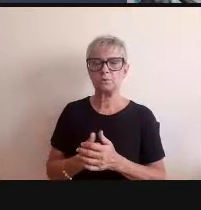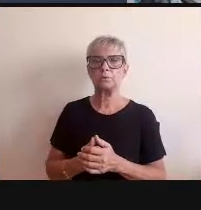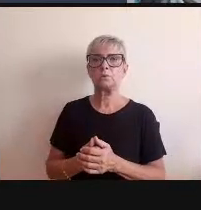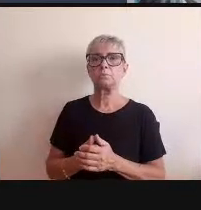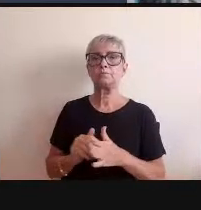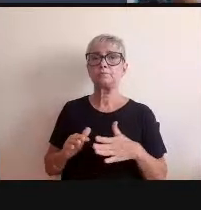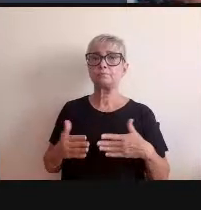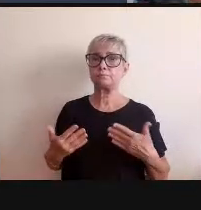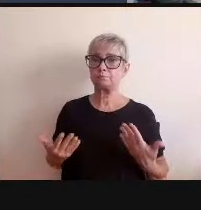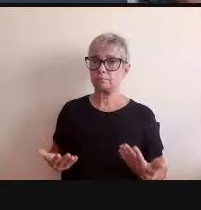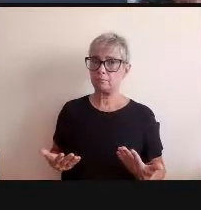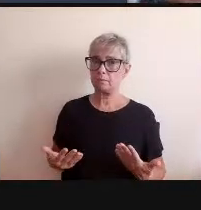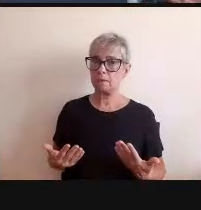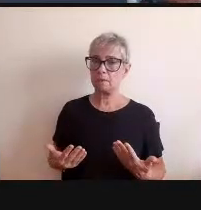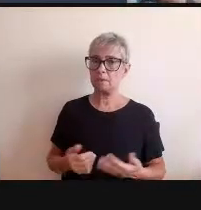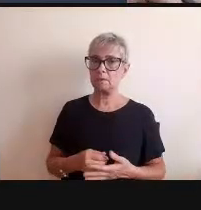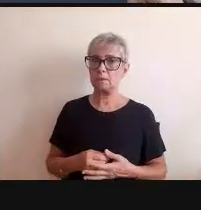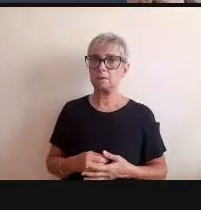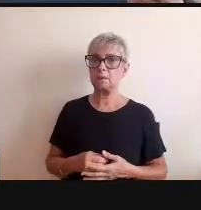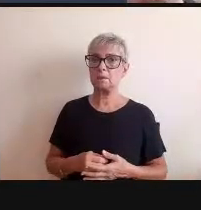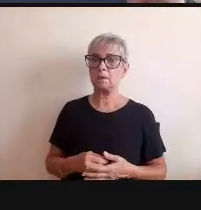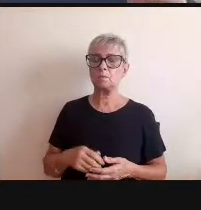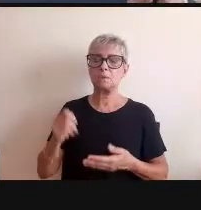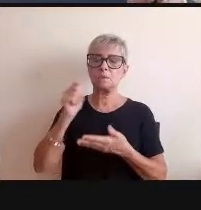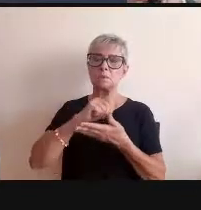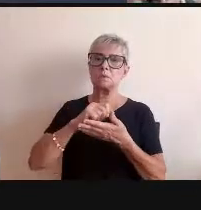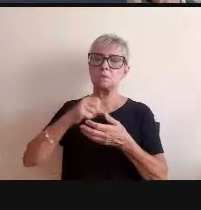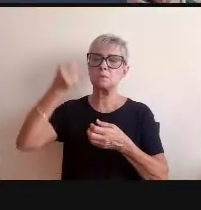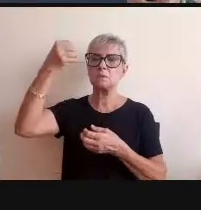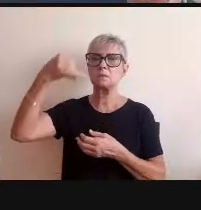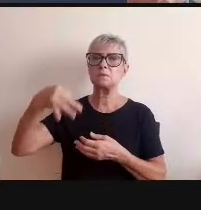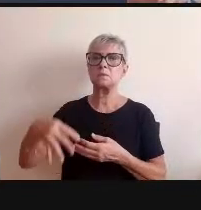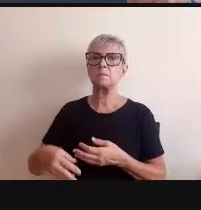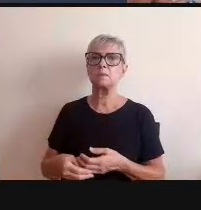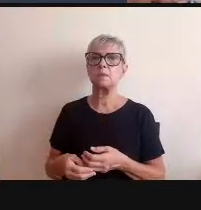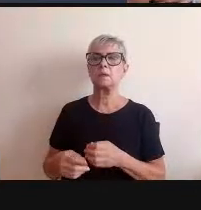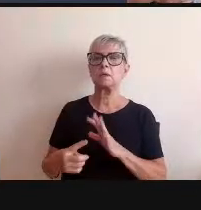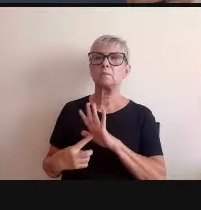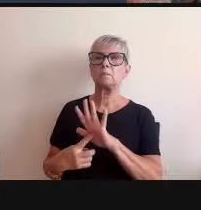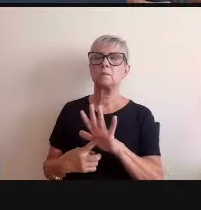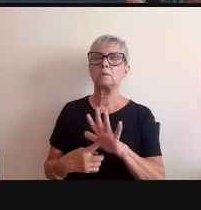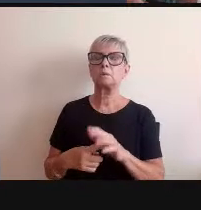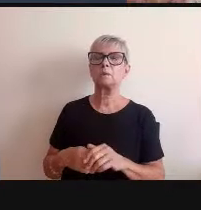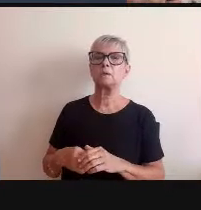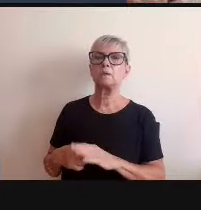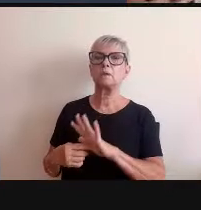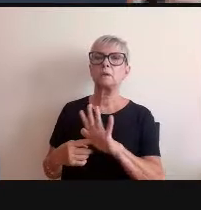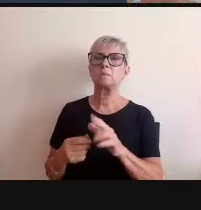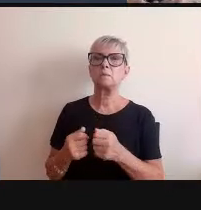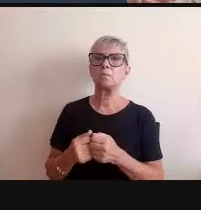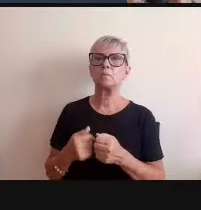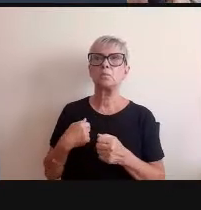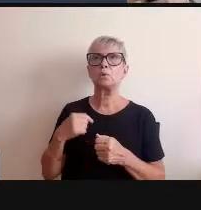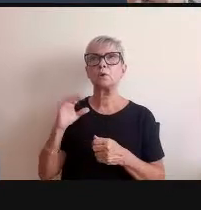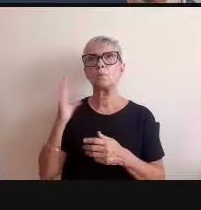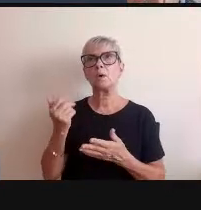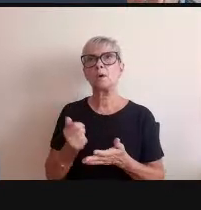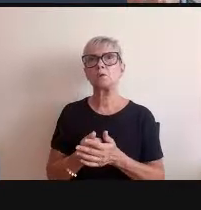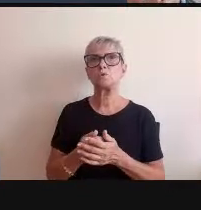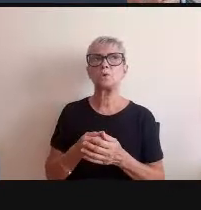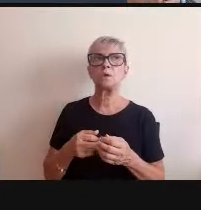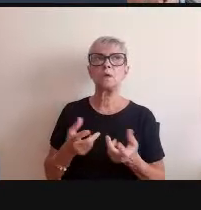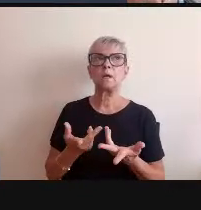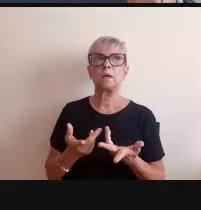eu vou escrever um pouquinho a exposição porque eu acho que a questão do Otivias ficou bastante claro